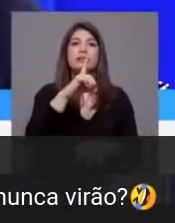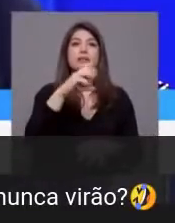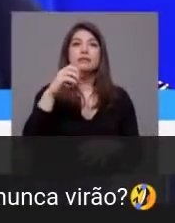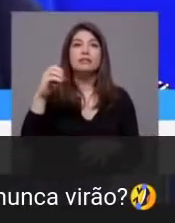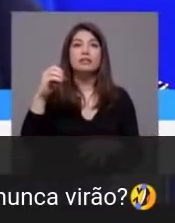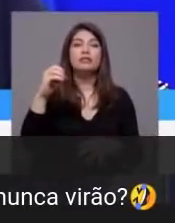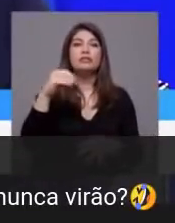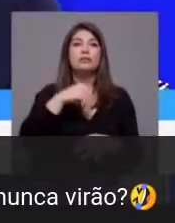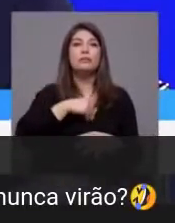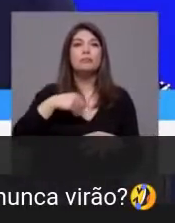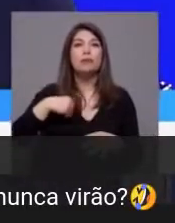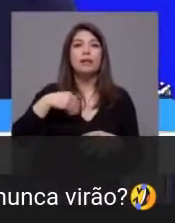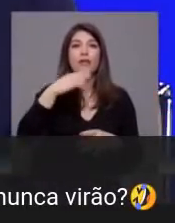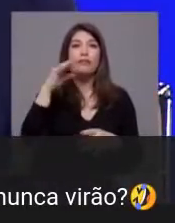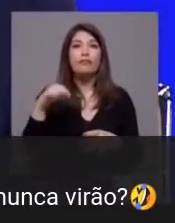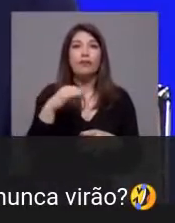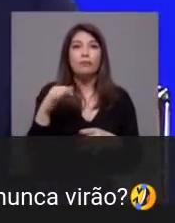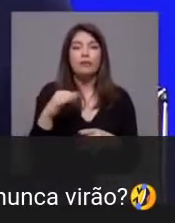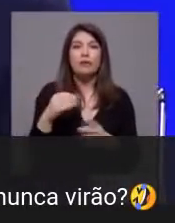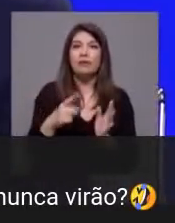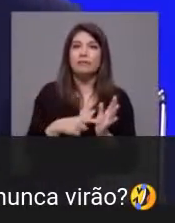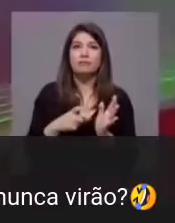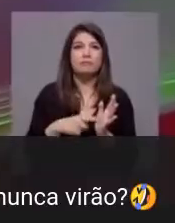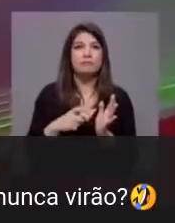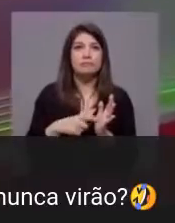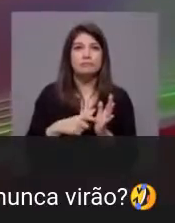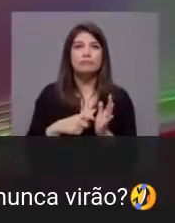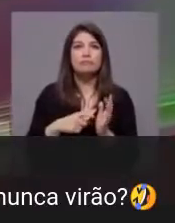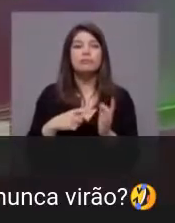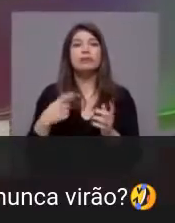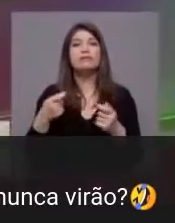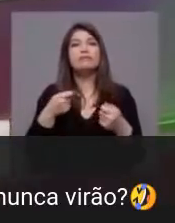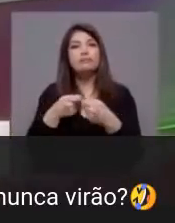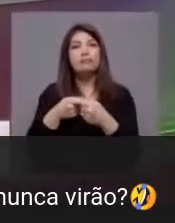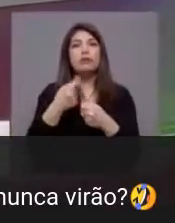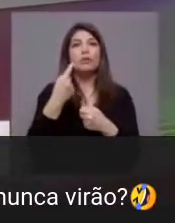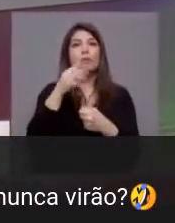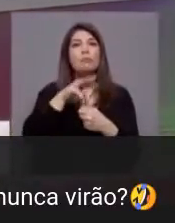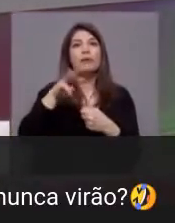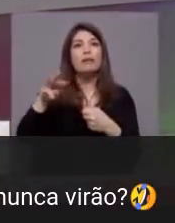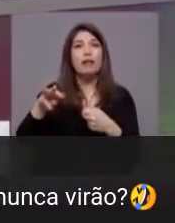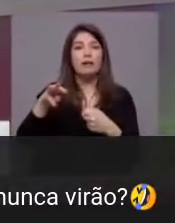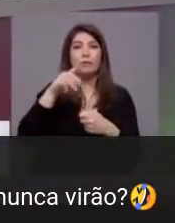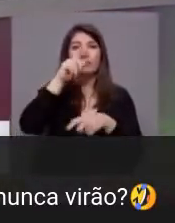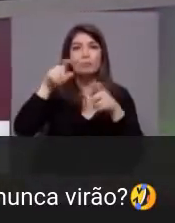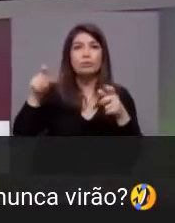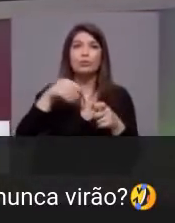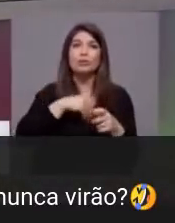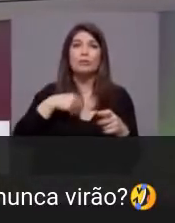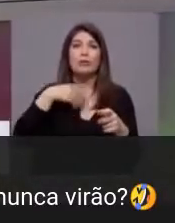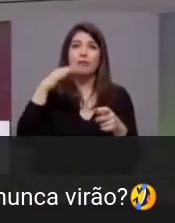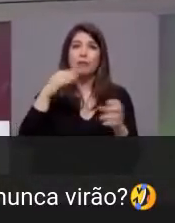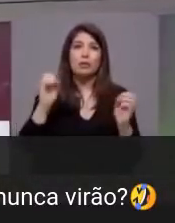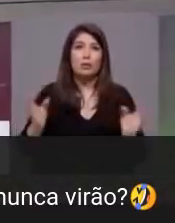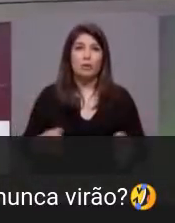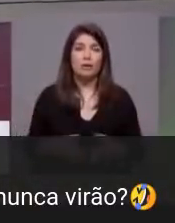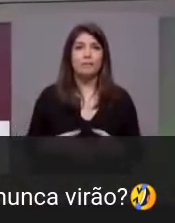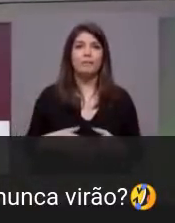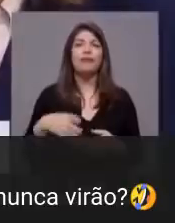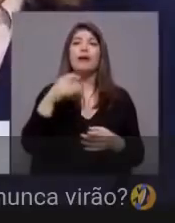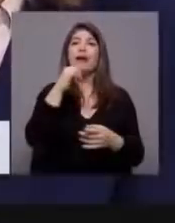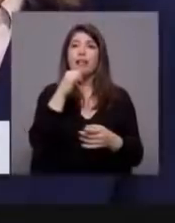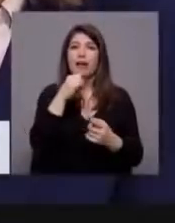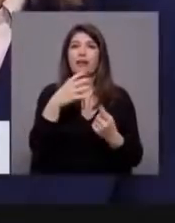família que faltam para dar resposta a um milhão, mais de um milhão de utentes já, sem médicos de família. Fastam anestesistas no